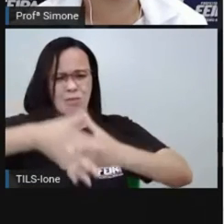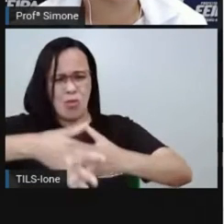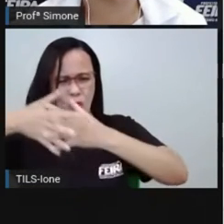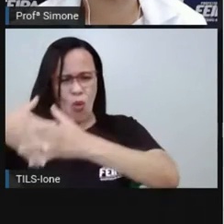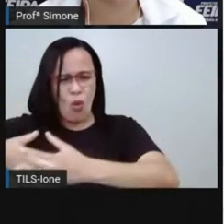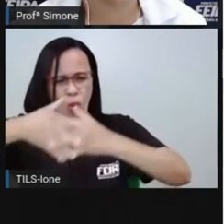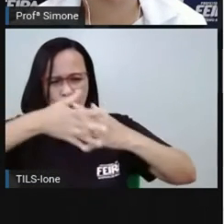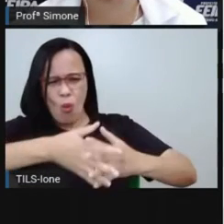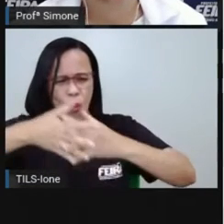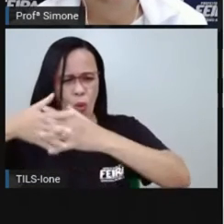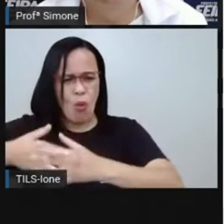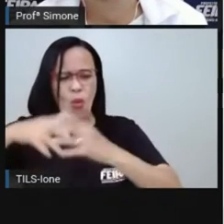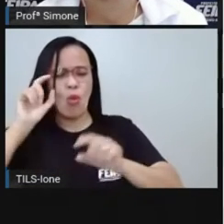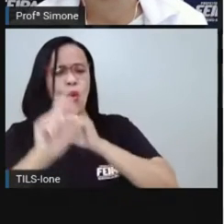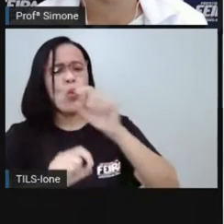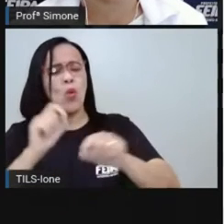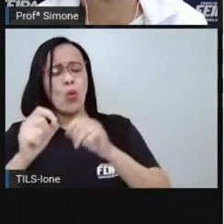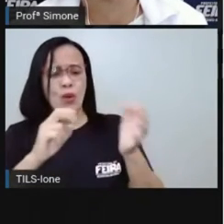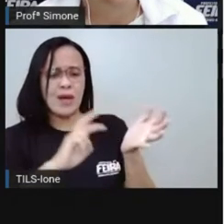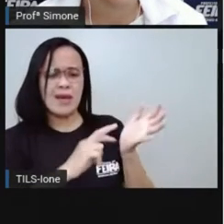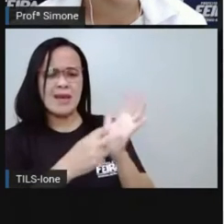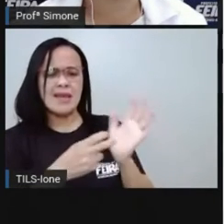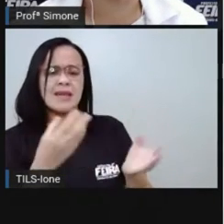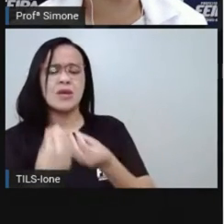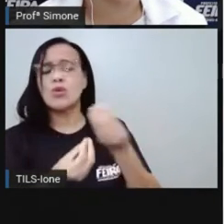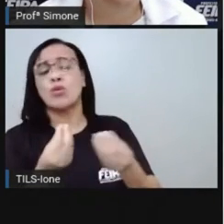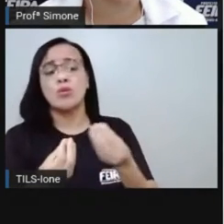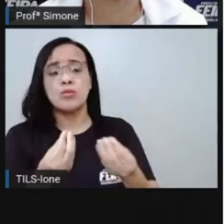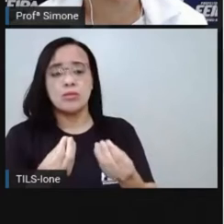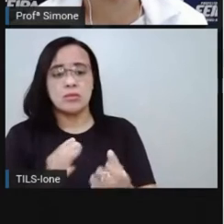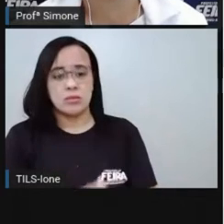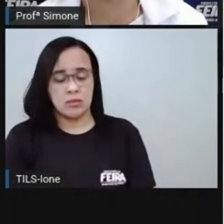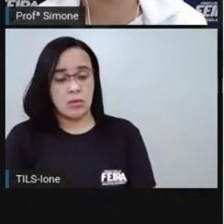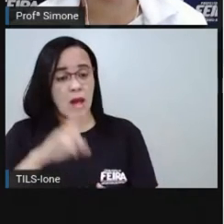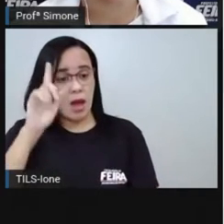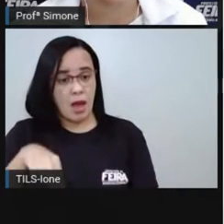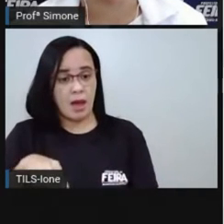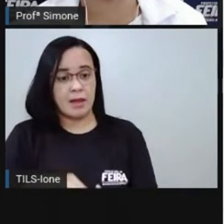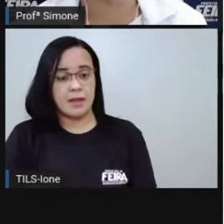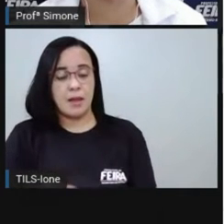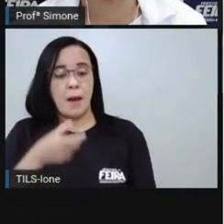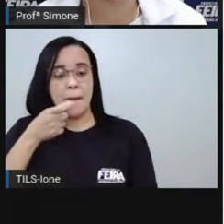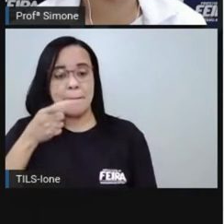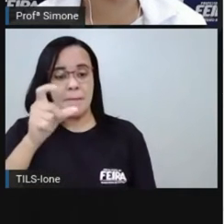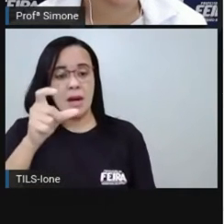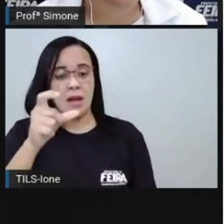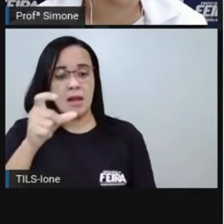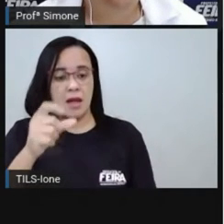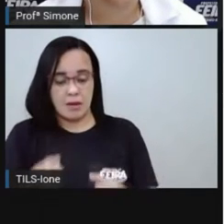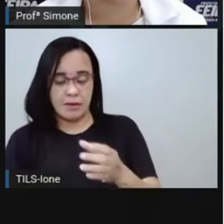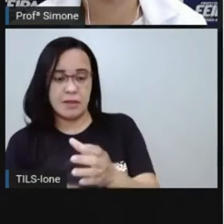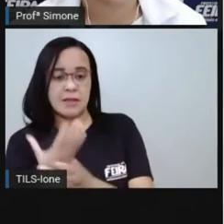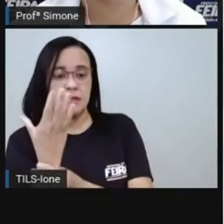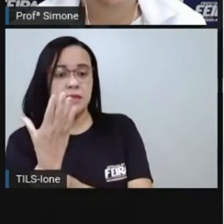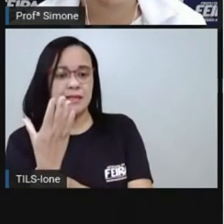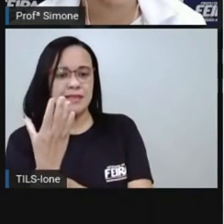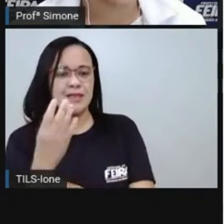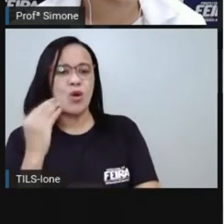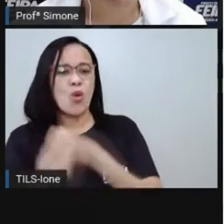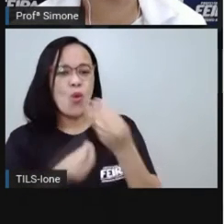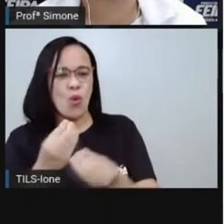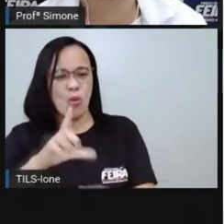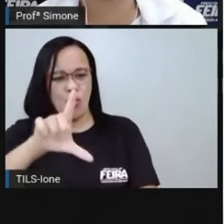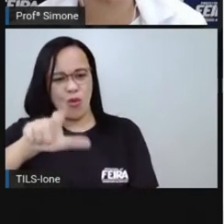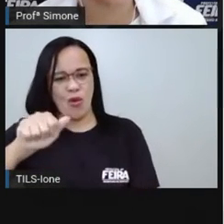República, república. Bom, república vem da palavra de origem latina chamada